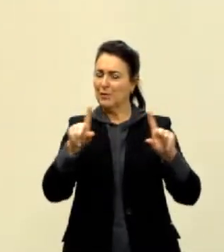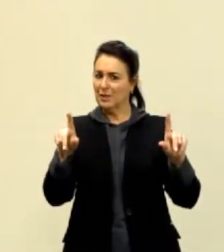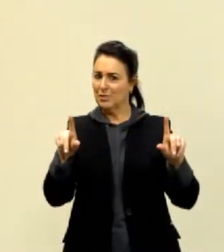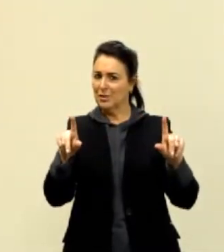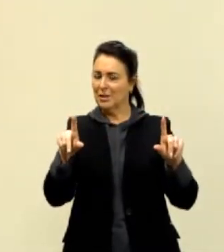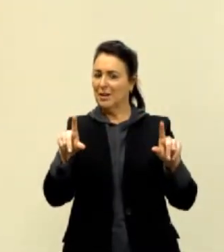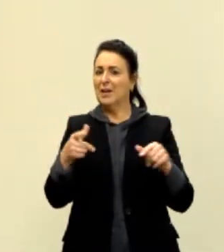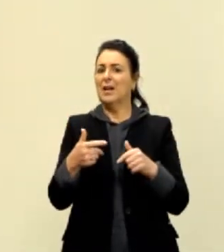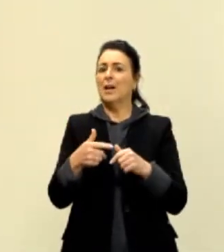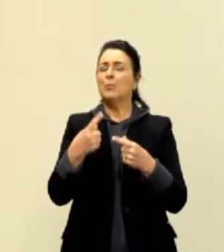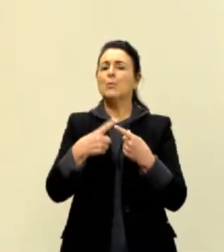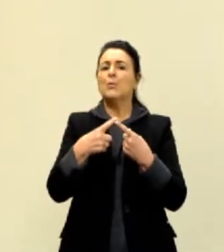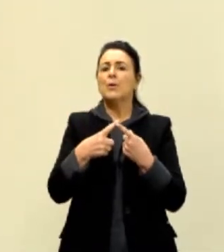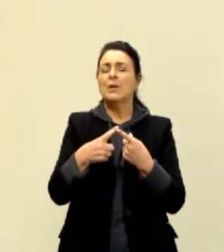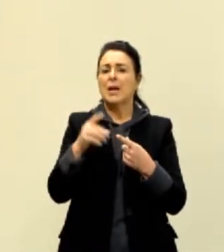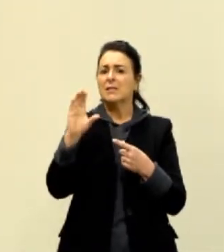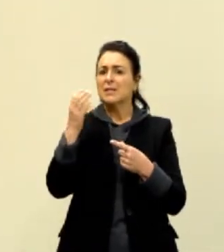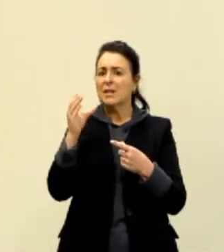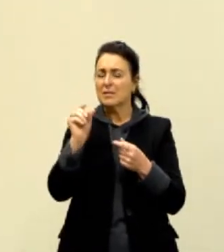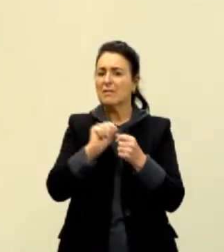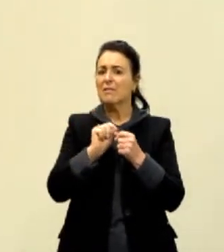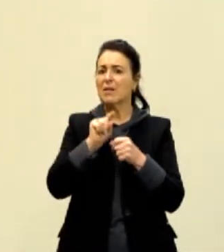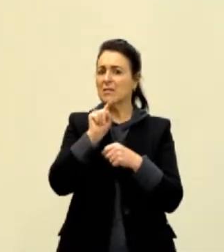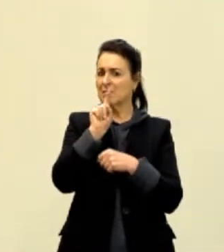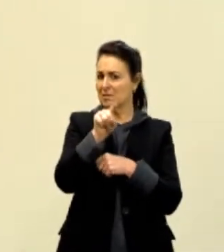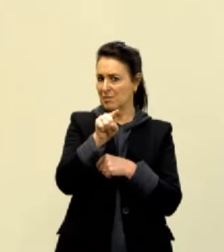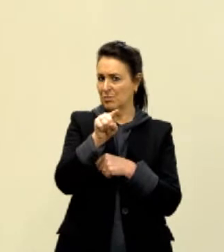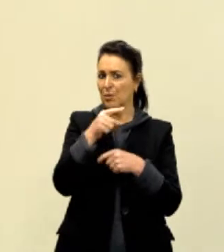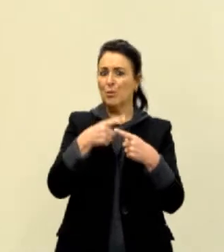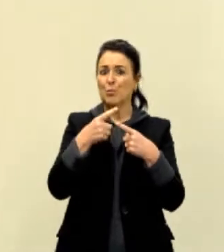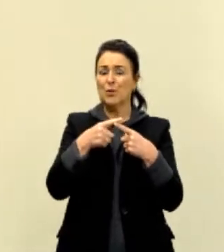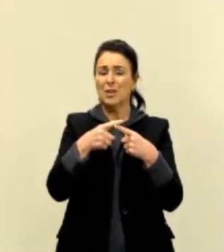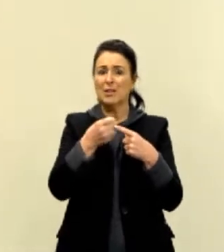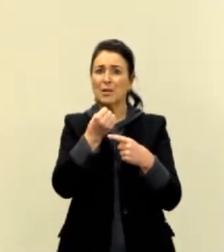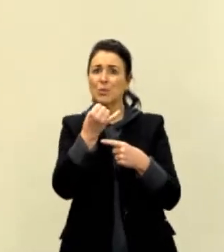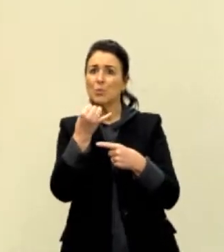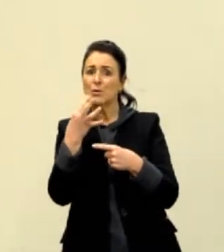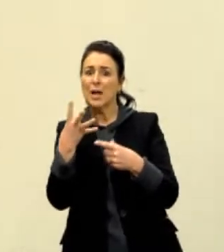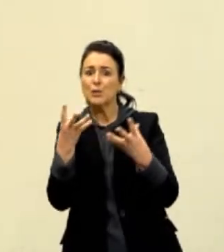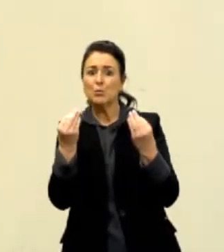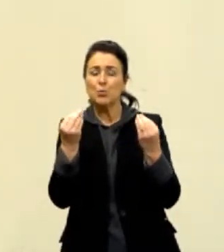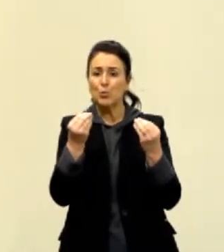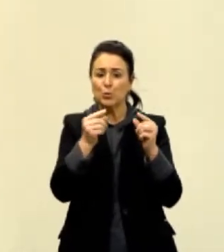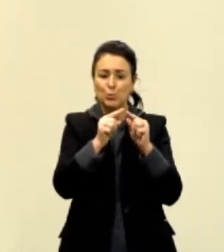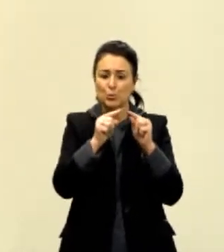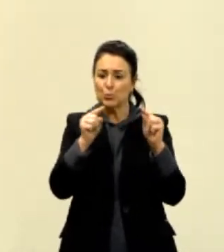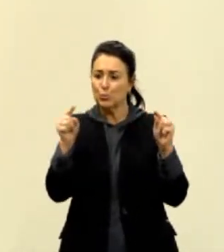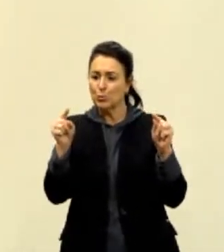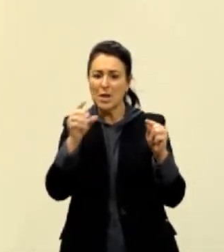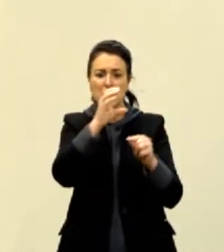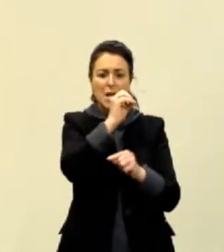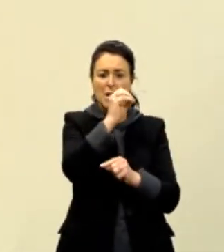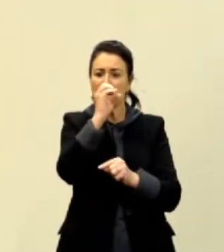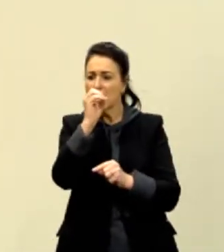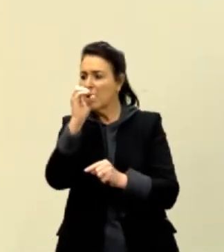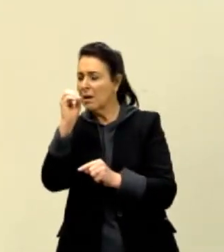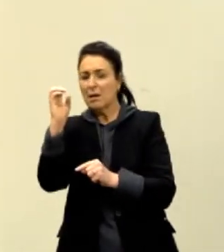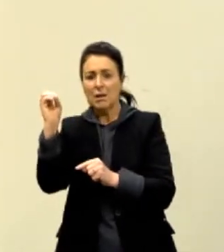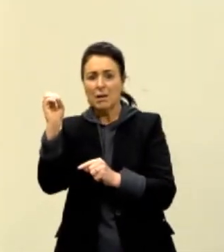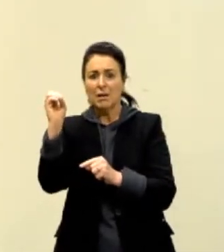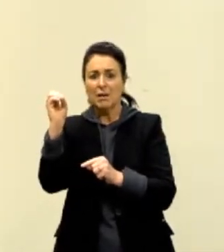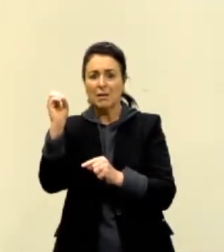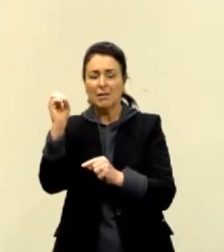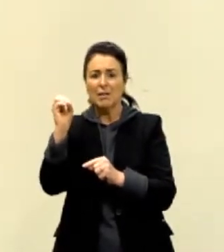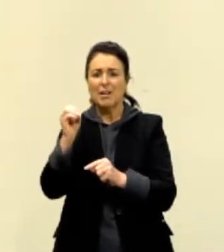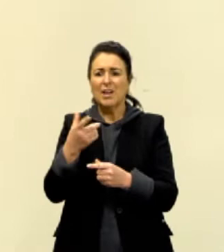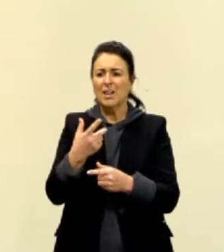em notação científica quando ela tem quantidades muito grandes ou muito pequenas, onde a gente tem muitos zeros envolvidos e que